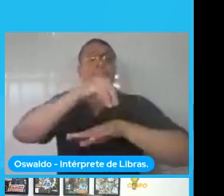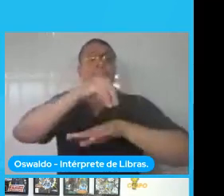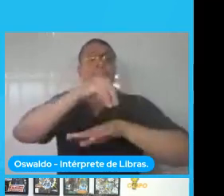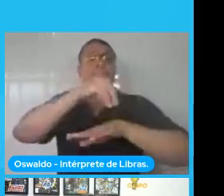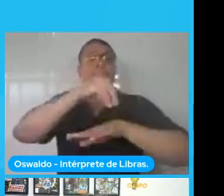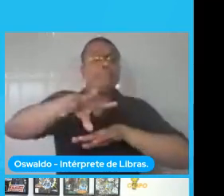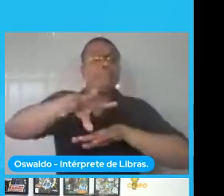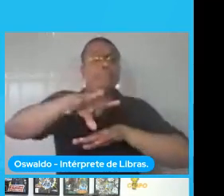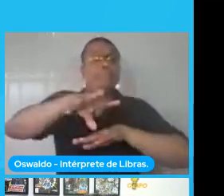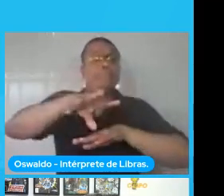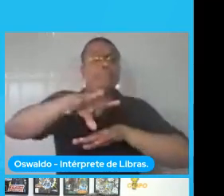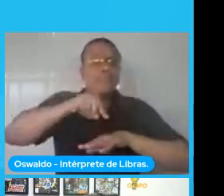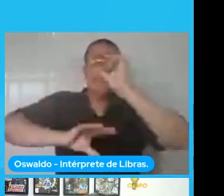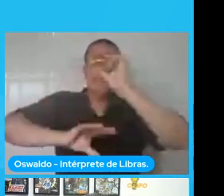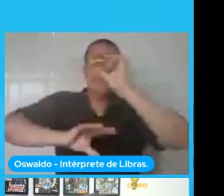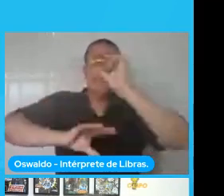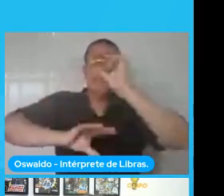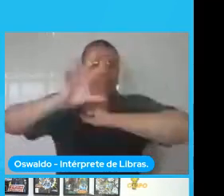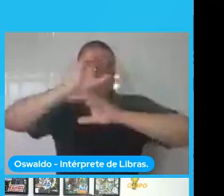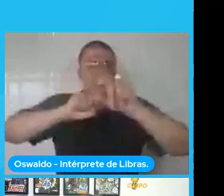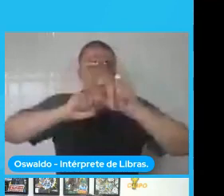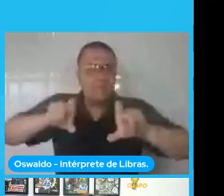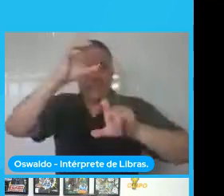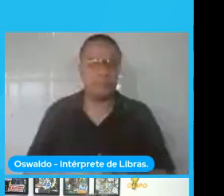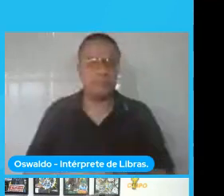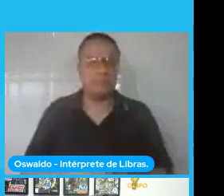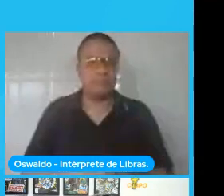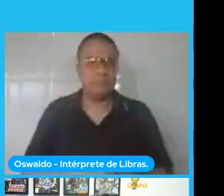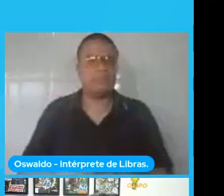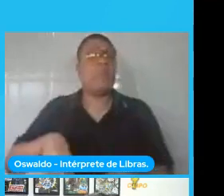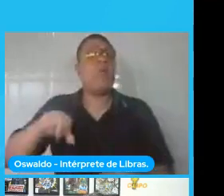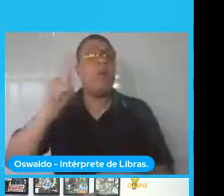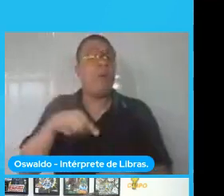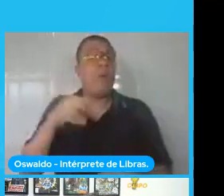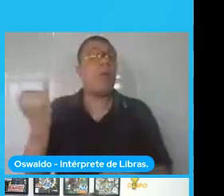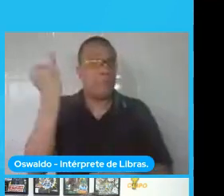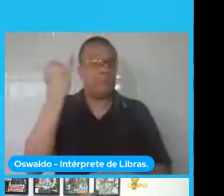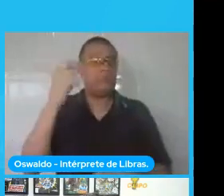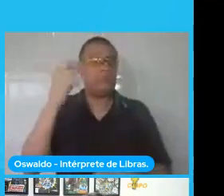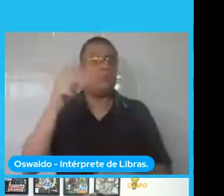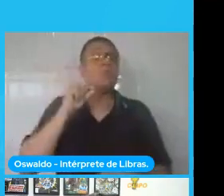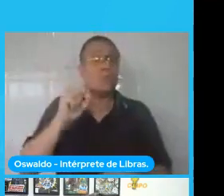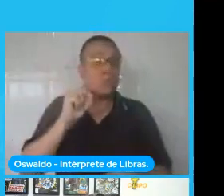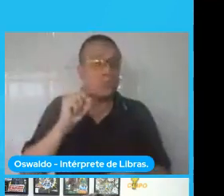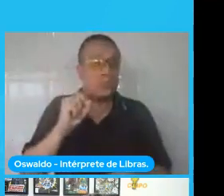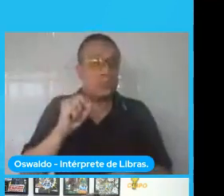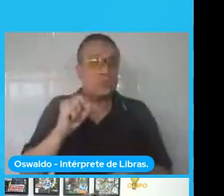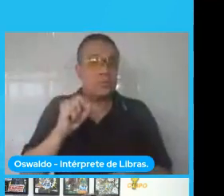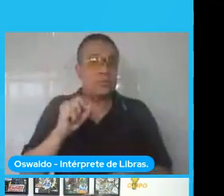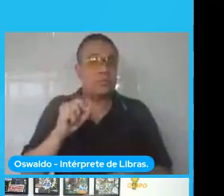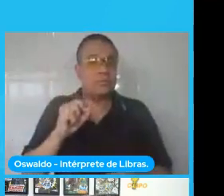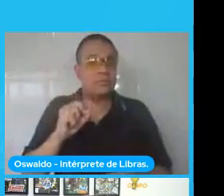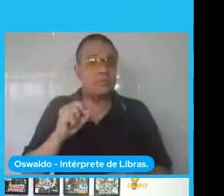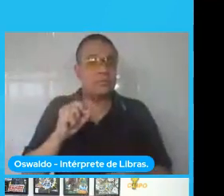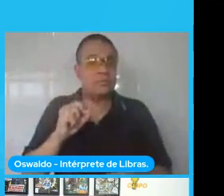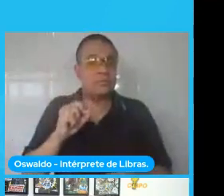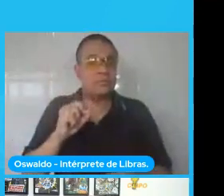entender o contexto, uma vez que eu também não insiro a vieses, ou até mesmo dados que não são